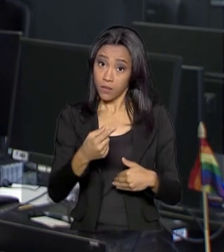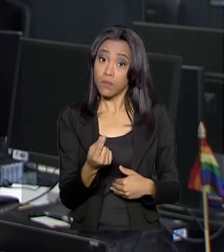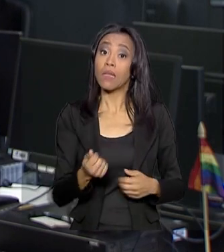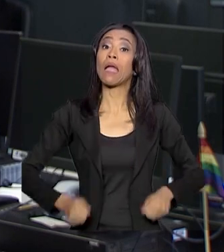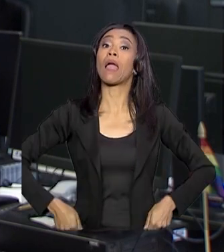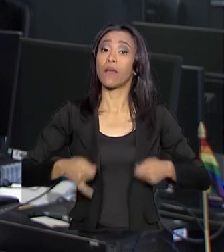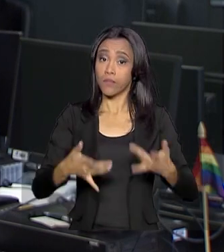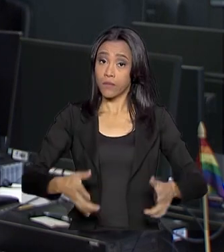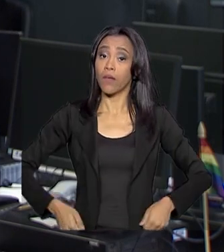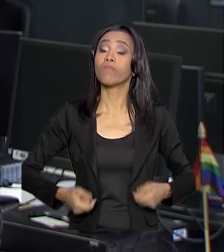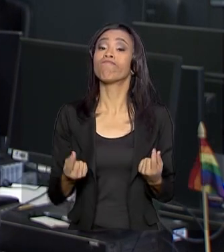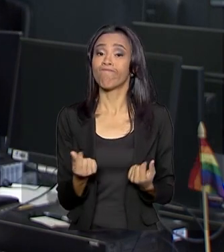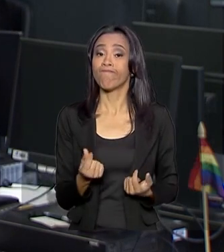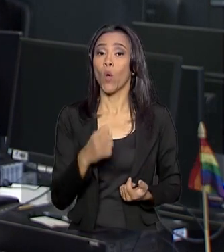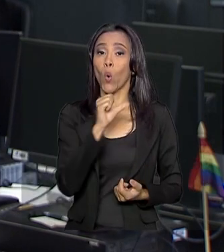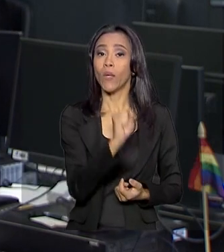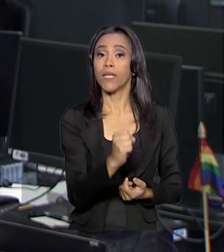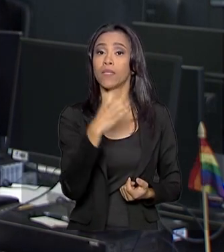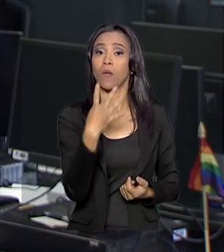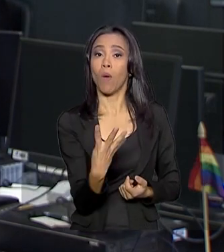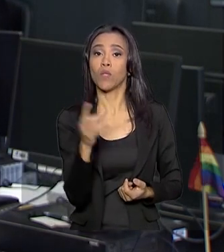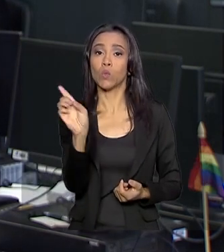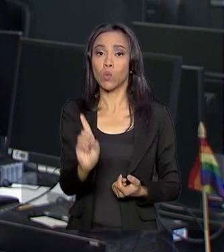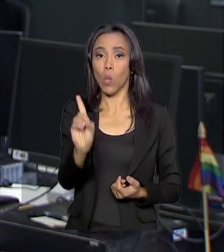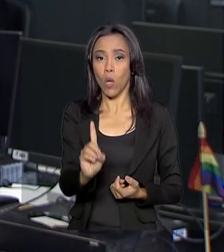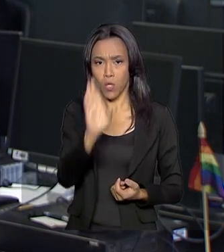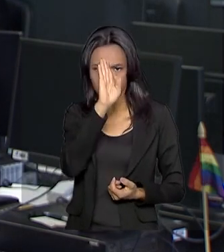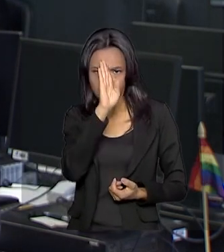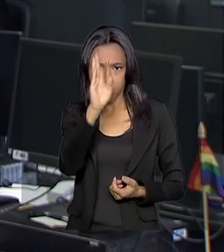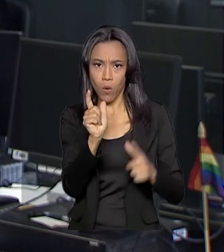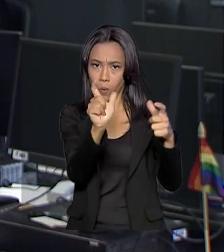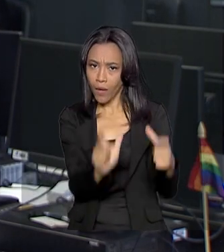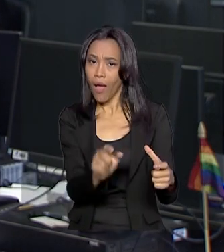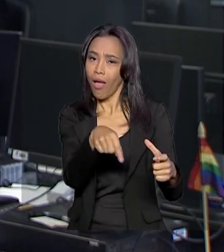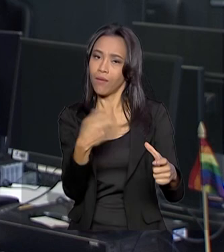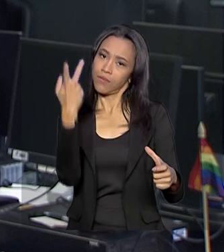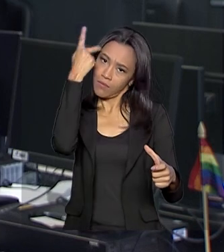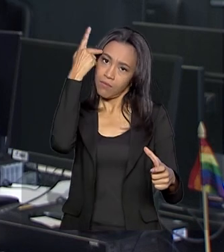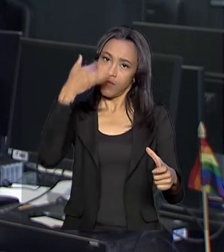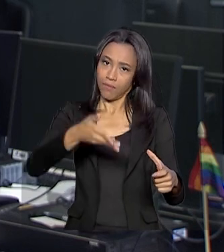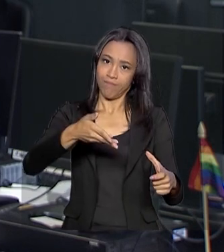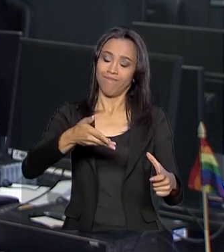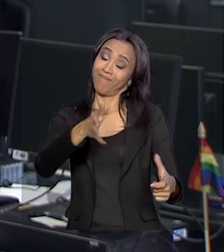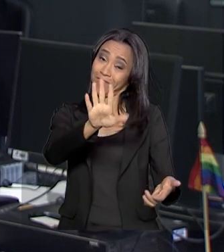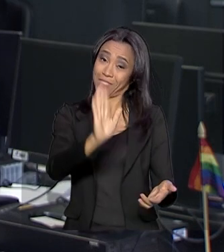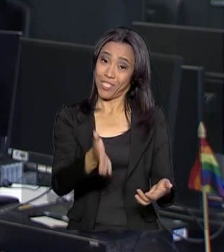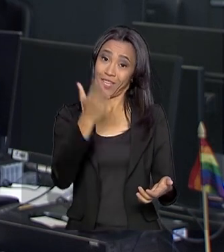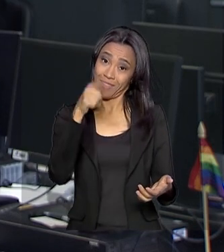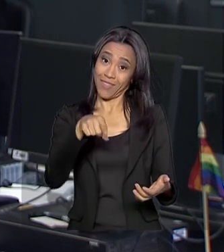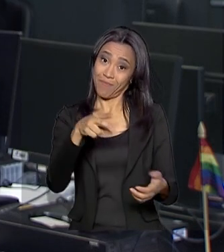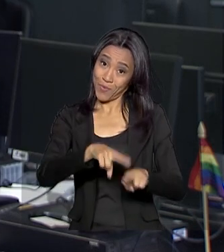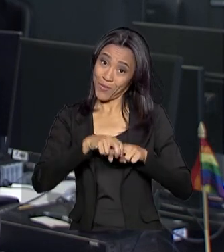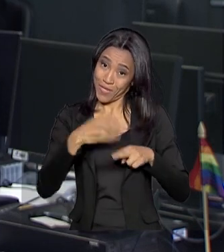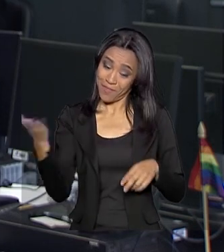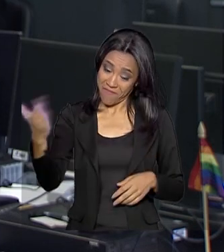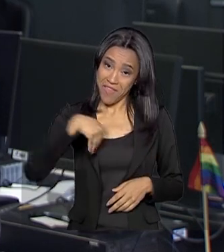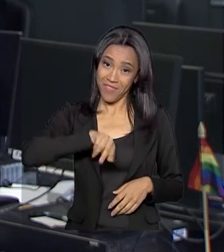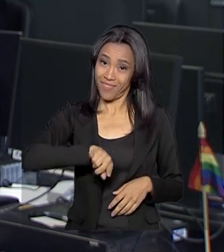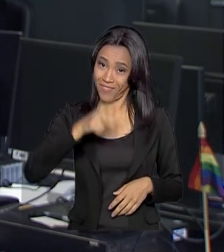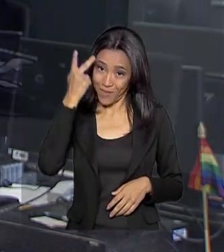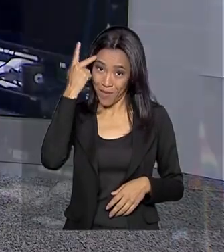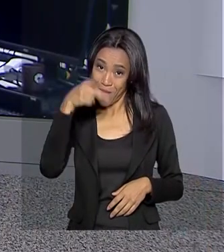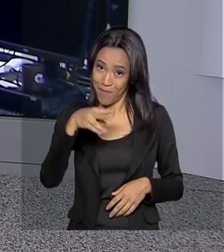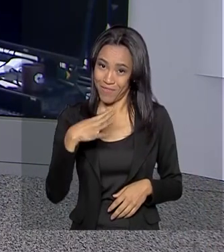foi de US$ 84. E o principal destino, viu Renata, é São Paulo. Agora você já tem mais motivo para visitar a gente aqui.